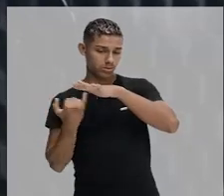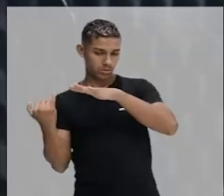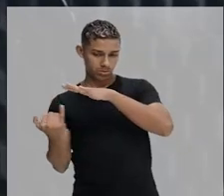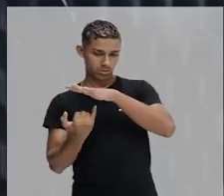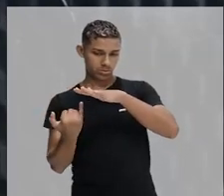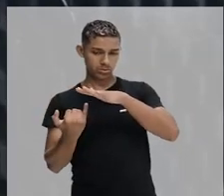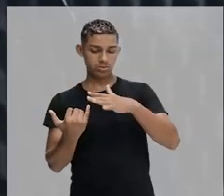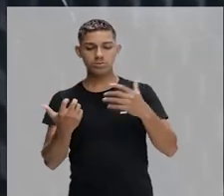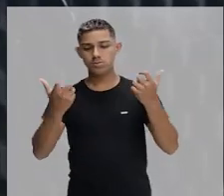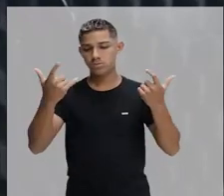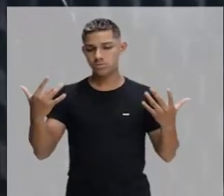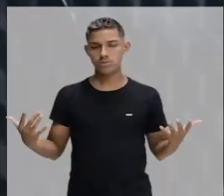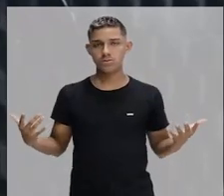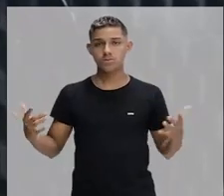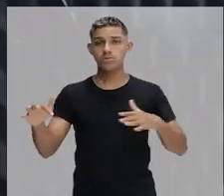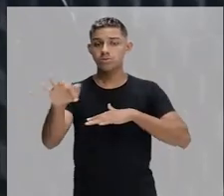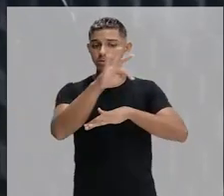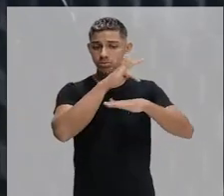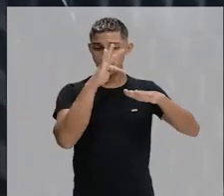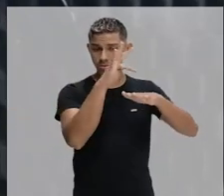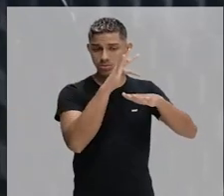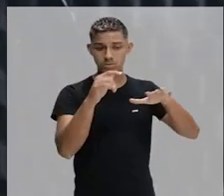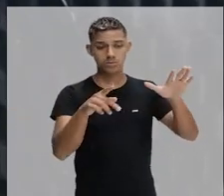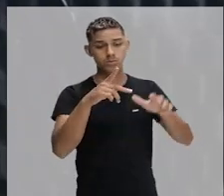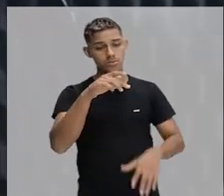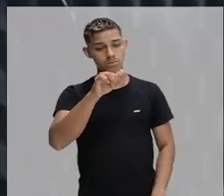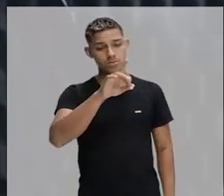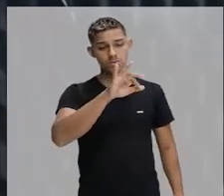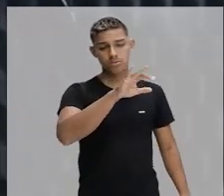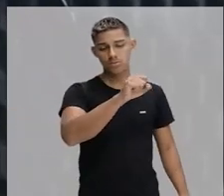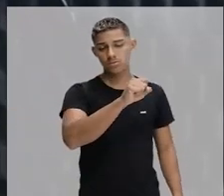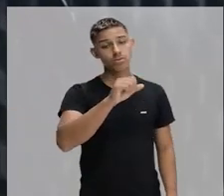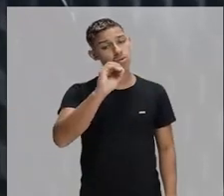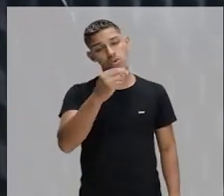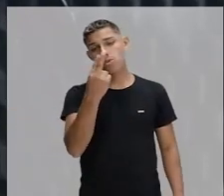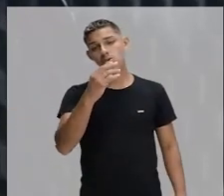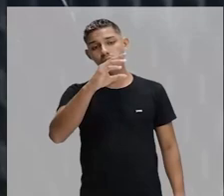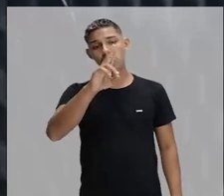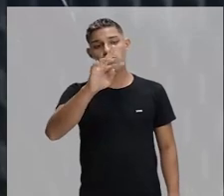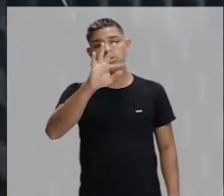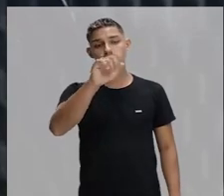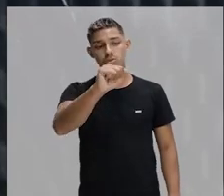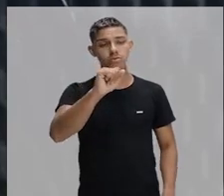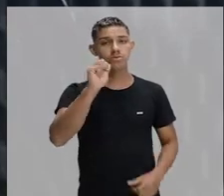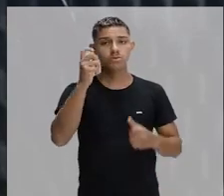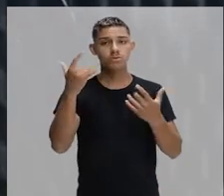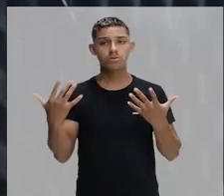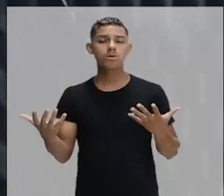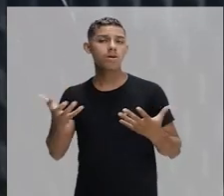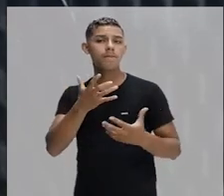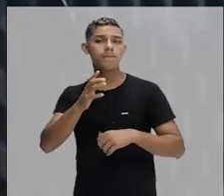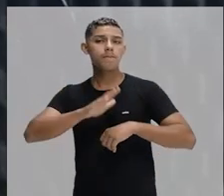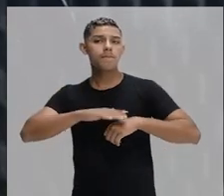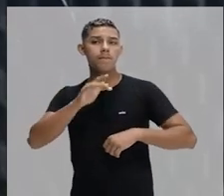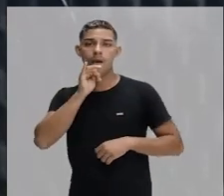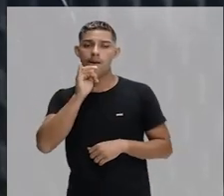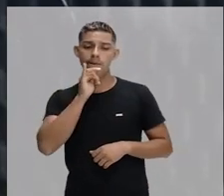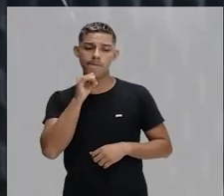norma coloquial. A norma padrão também pode ser chamada de norma culta. Aquela que requer mais